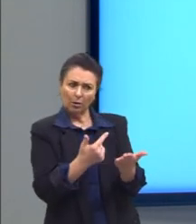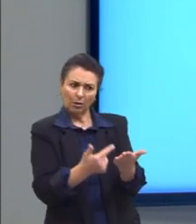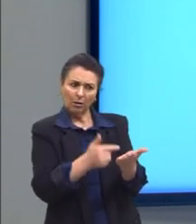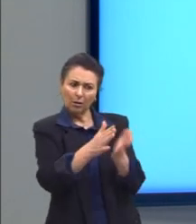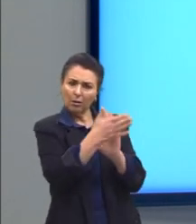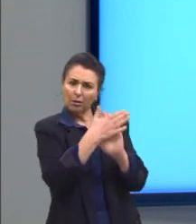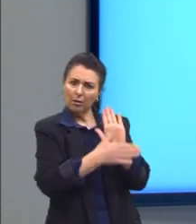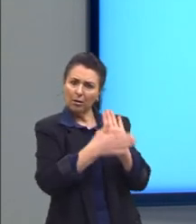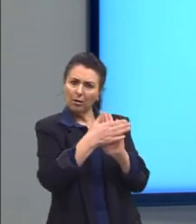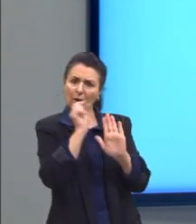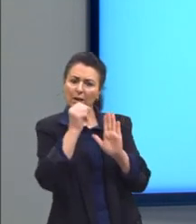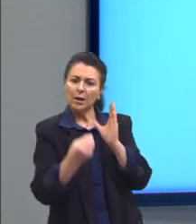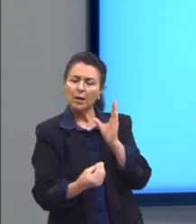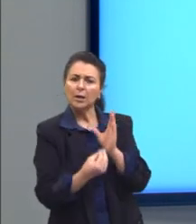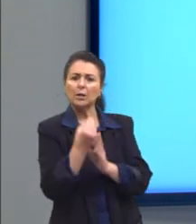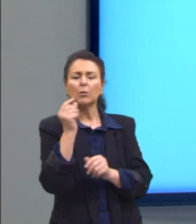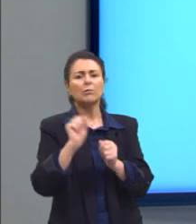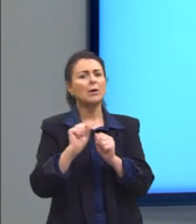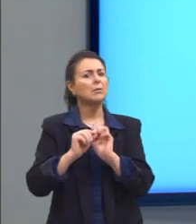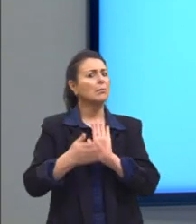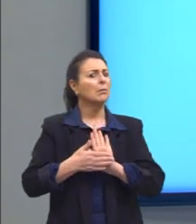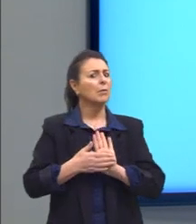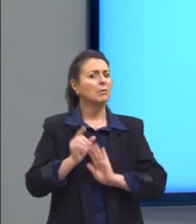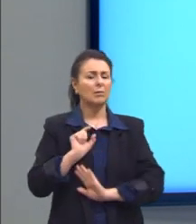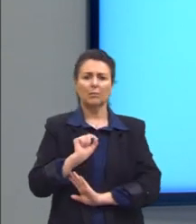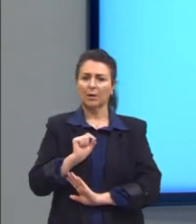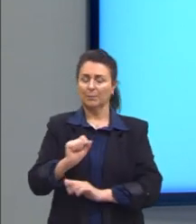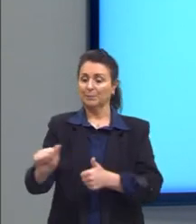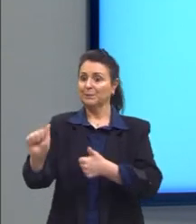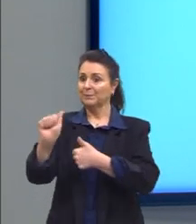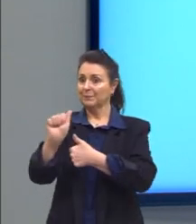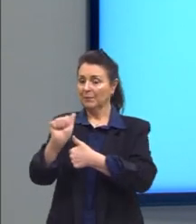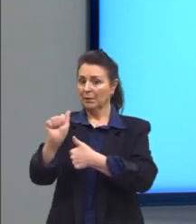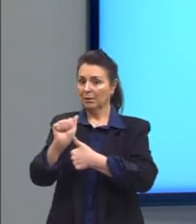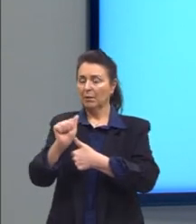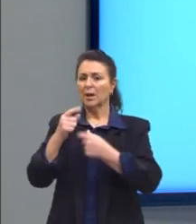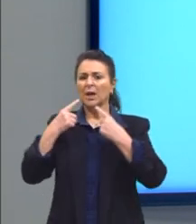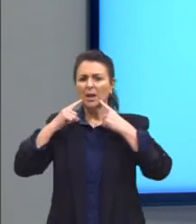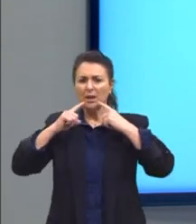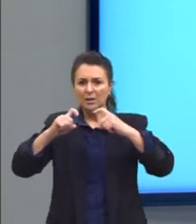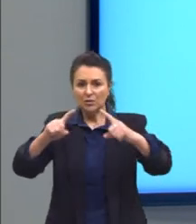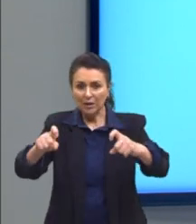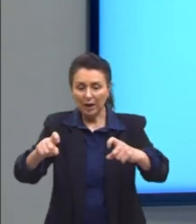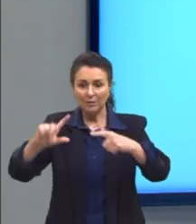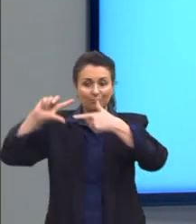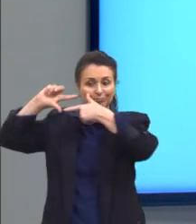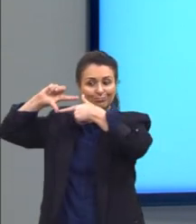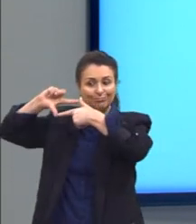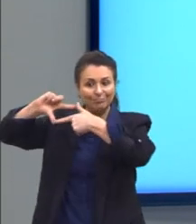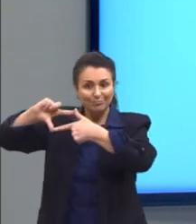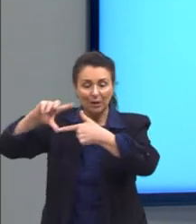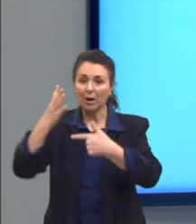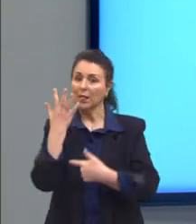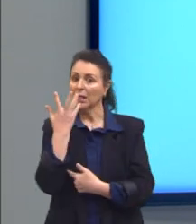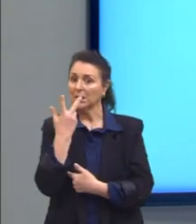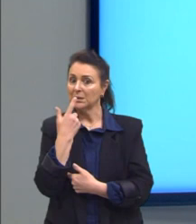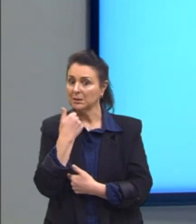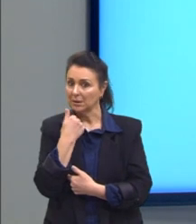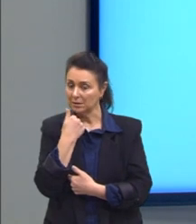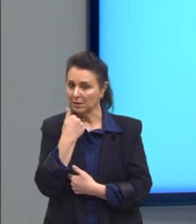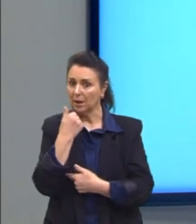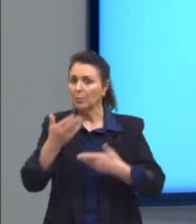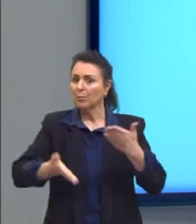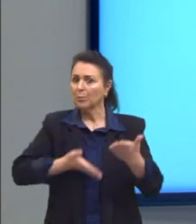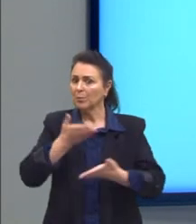seu criador teve como propósito. Letra A. Criticar a alienação das crianças, promovida pela forte